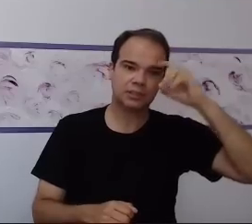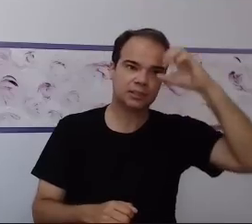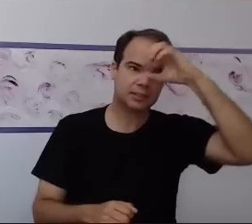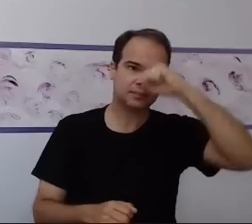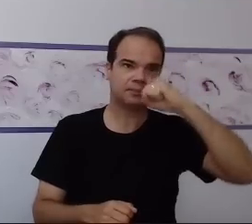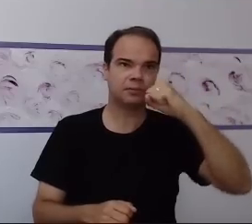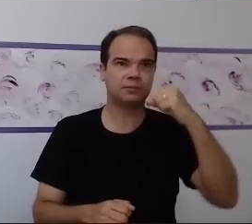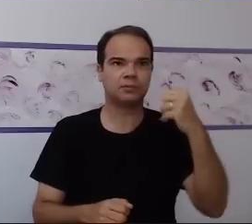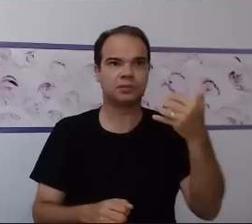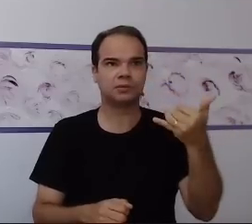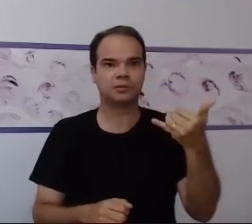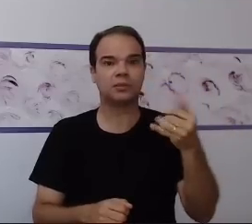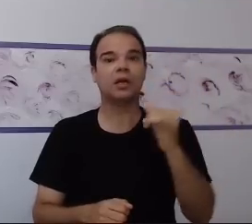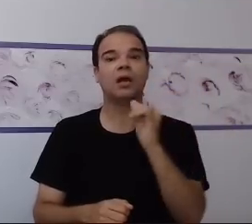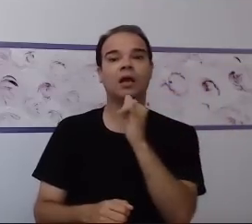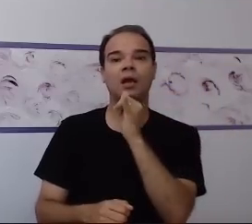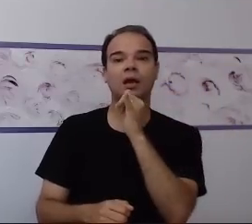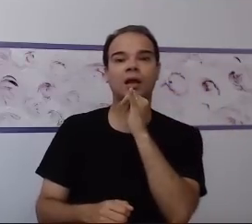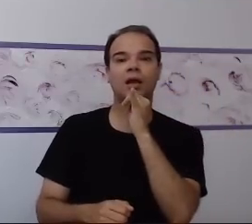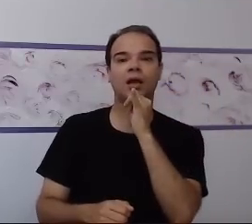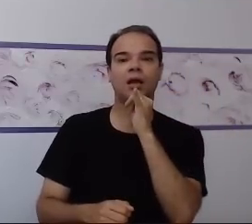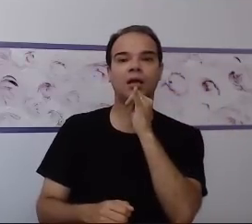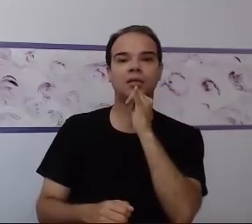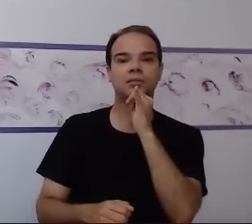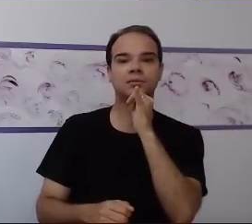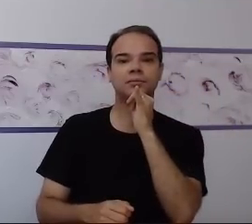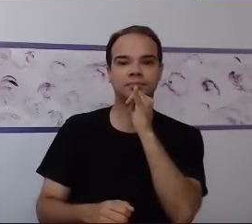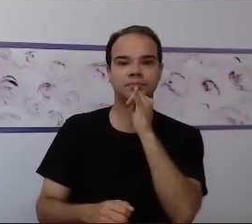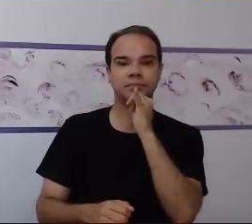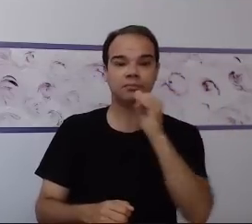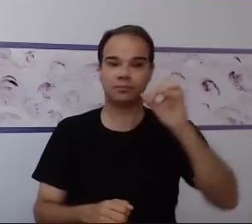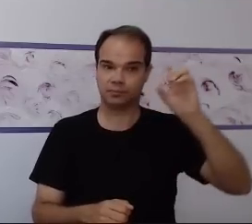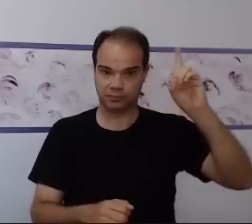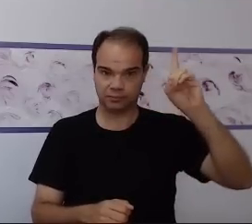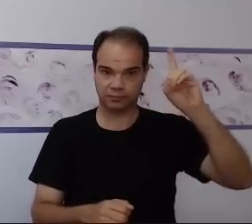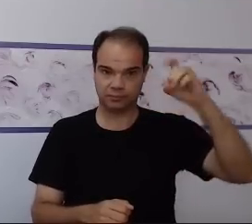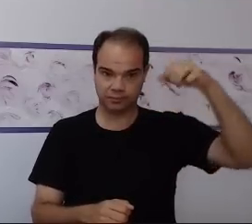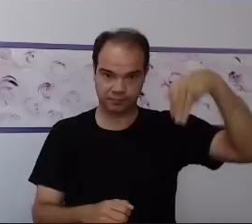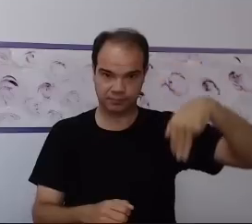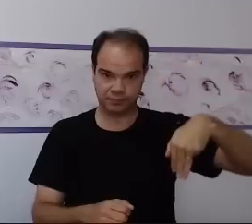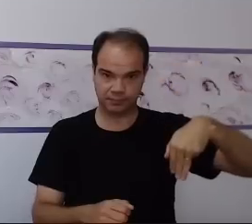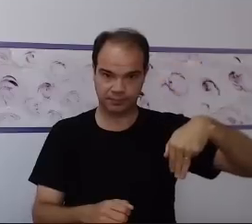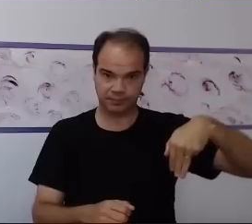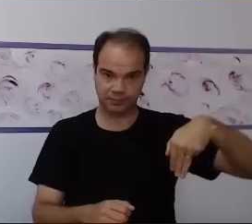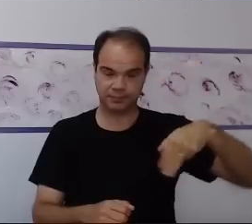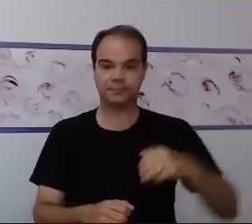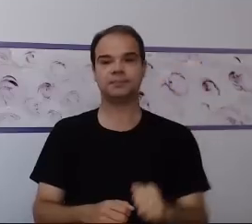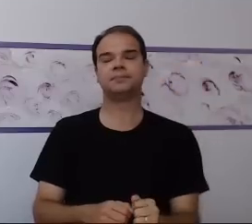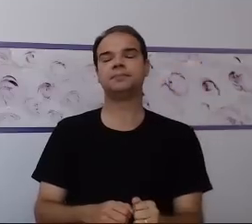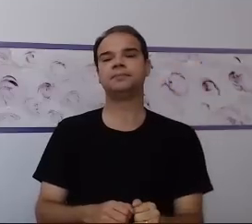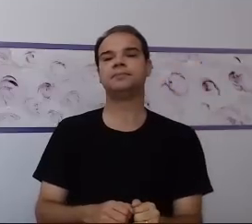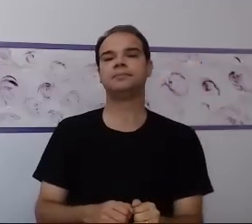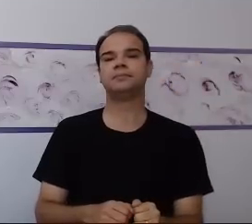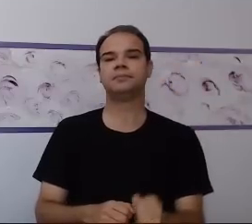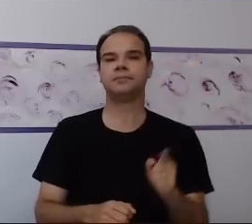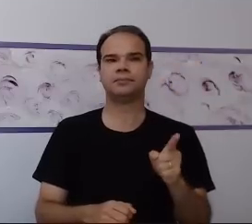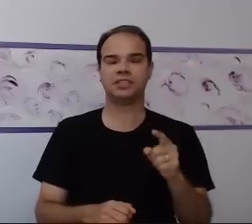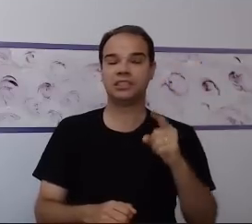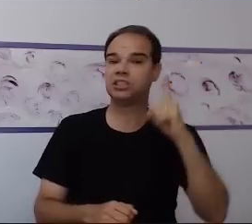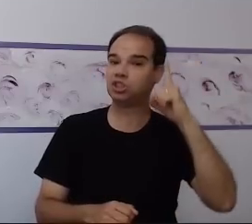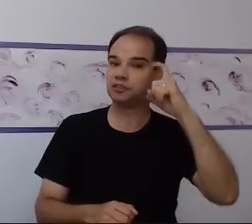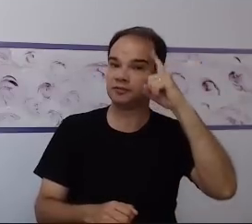Digamos, a pessoa com deficiência intelectual, o indivíduo com deficiência intelectual, tem a